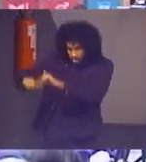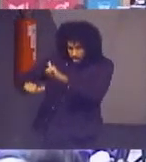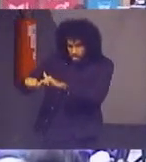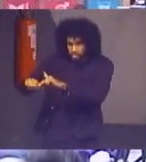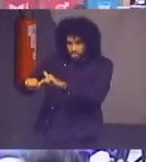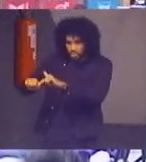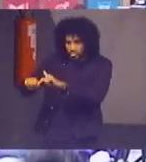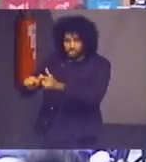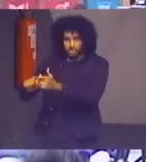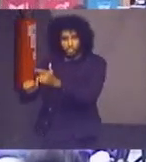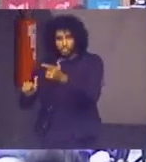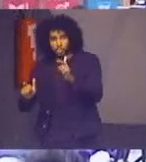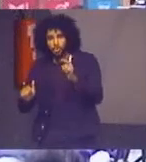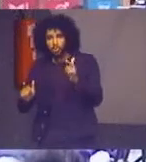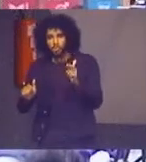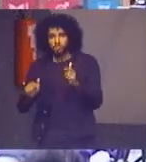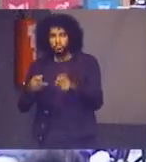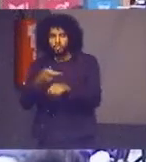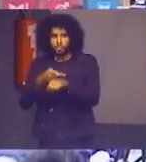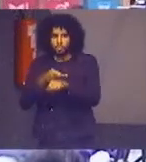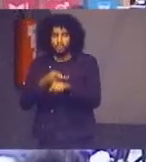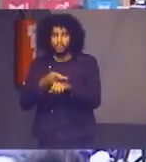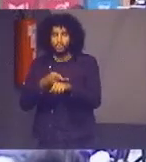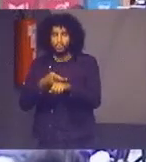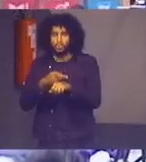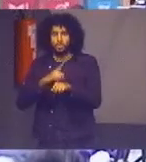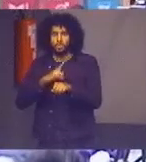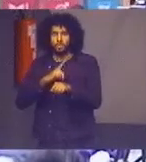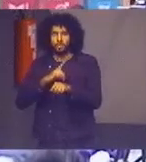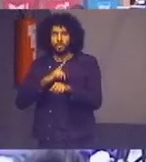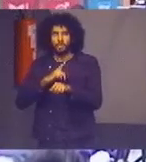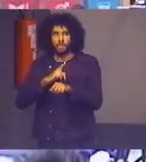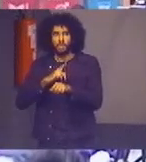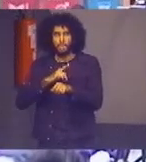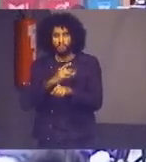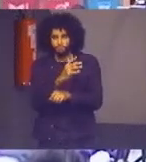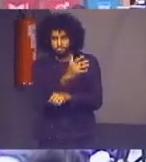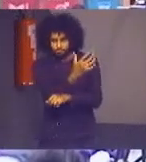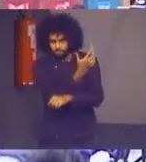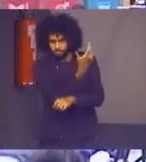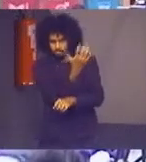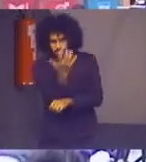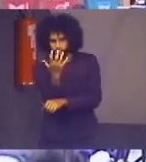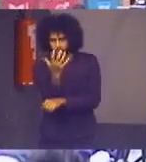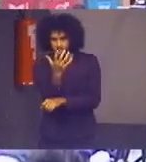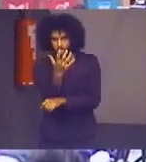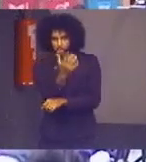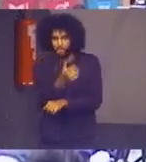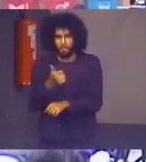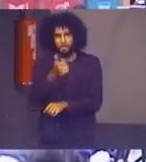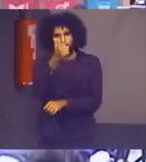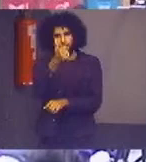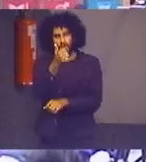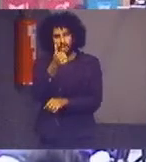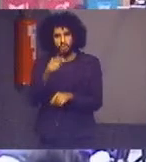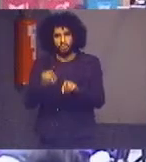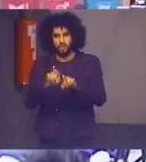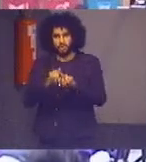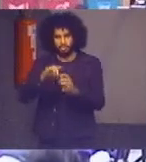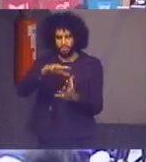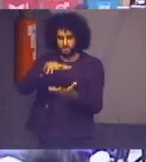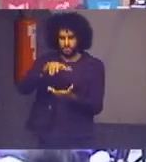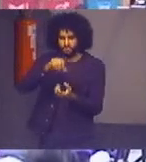recursos em busca de um meio ambiente saudável e sustentável